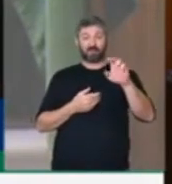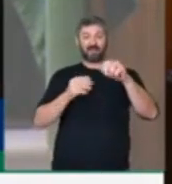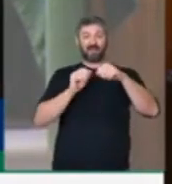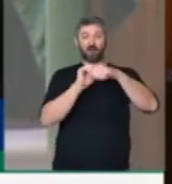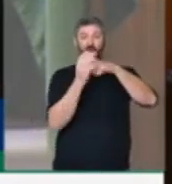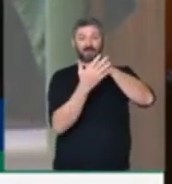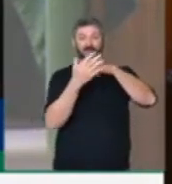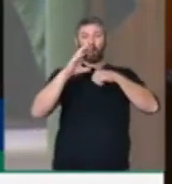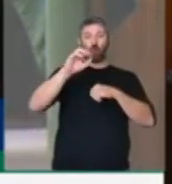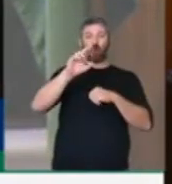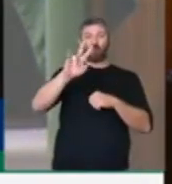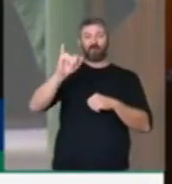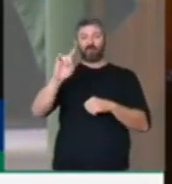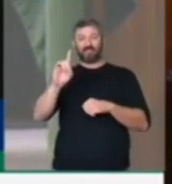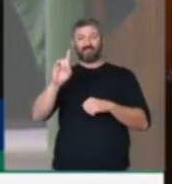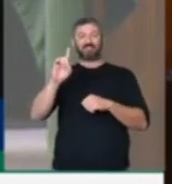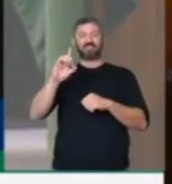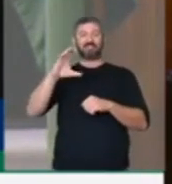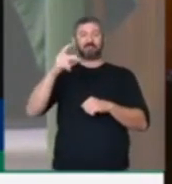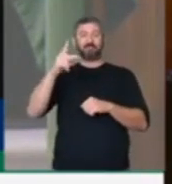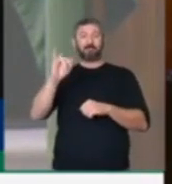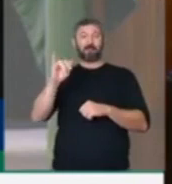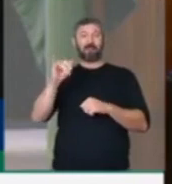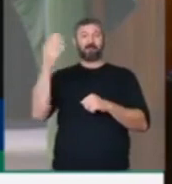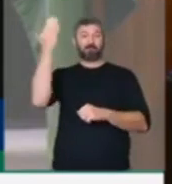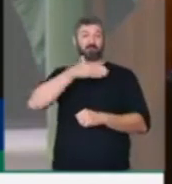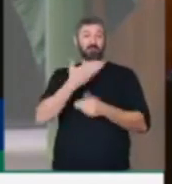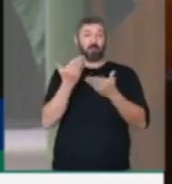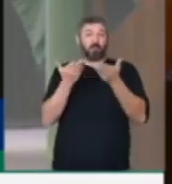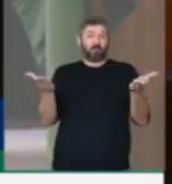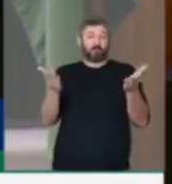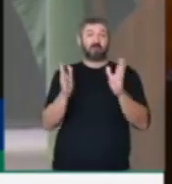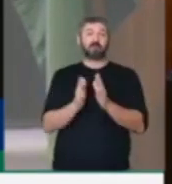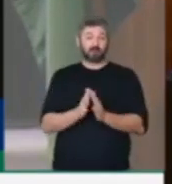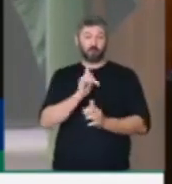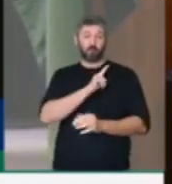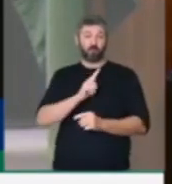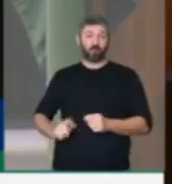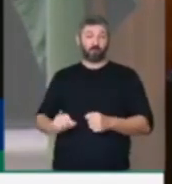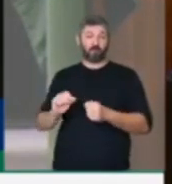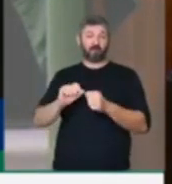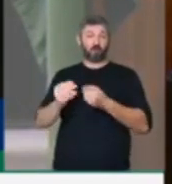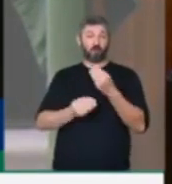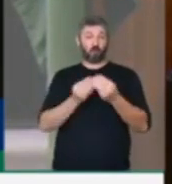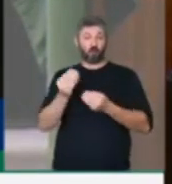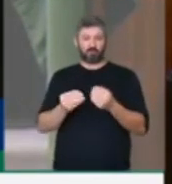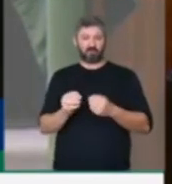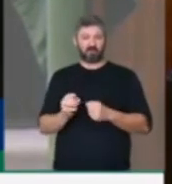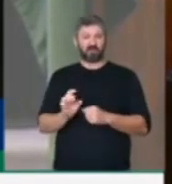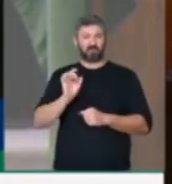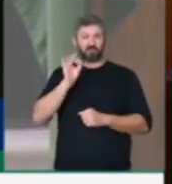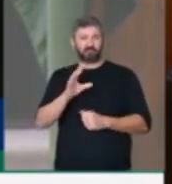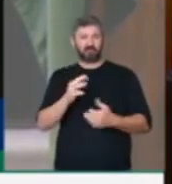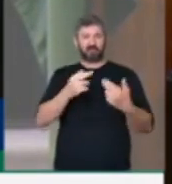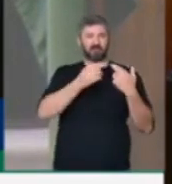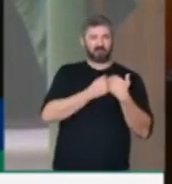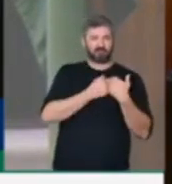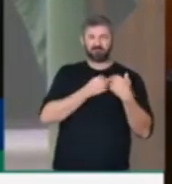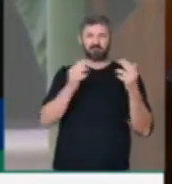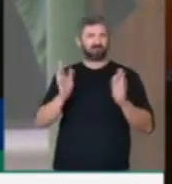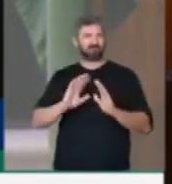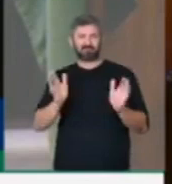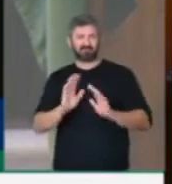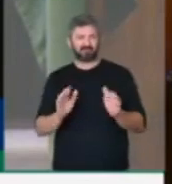deputado Patrus, está nos mostrando exatamente como age esse governo. Não é só uma questão de responsabilidade, não.